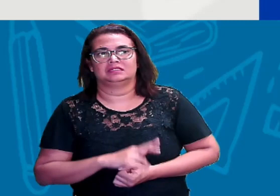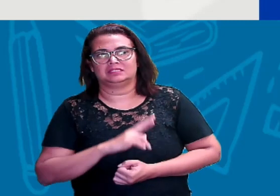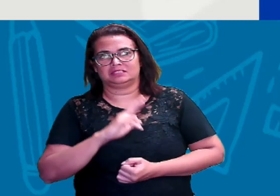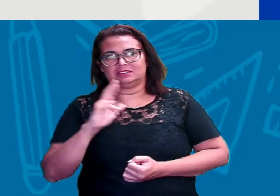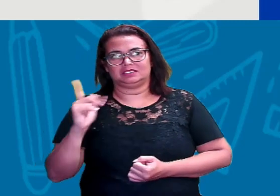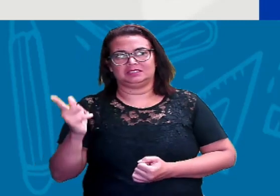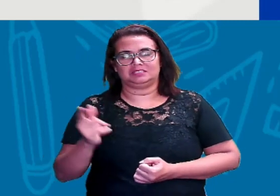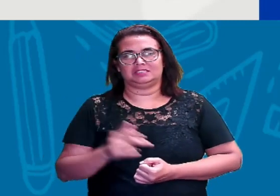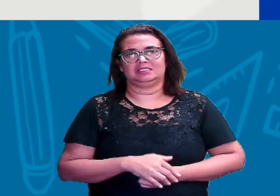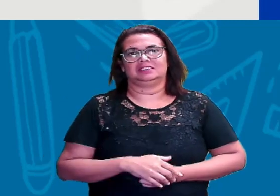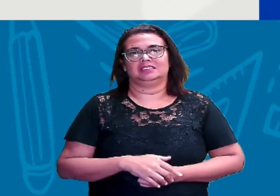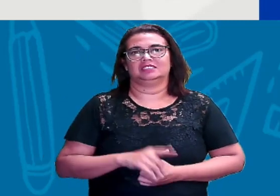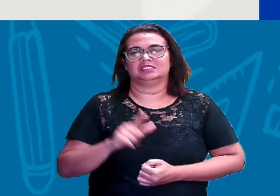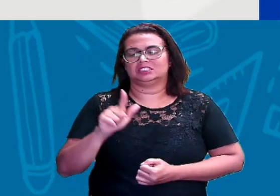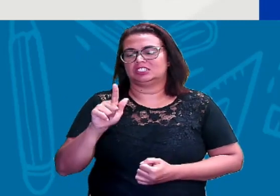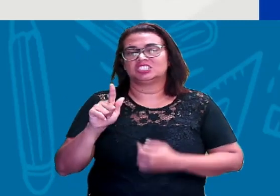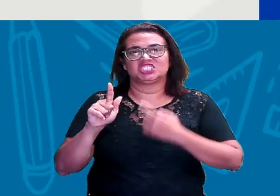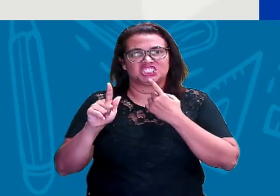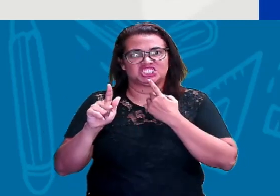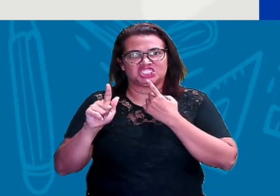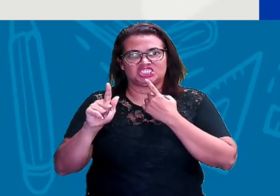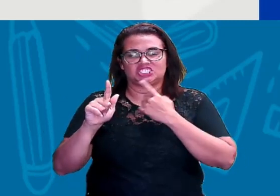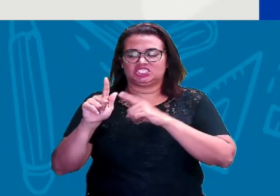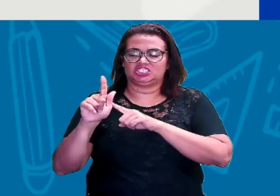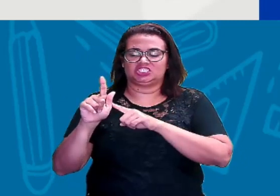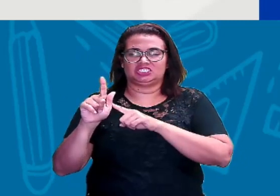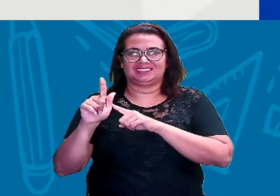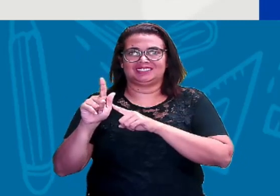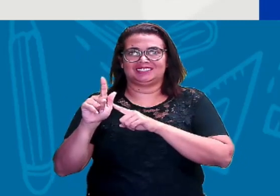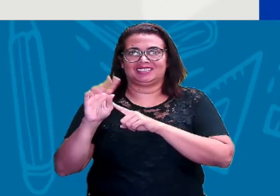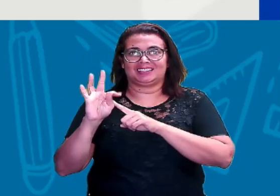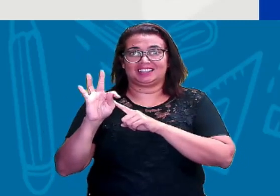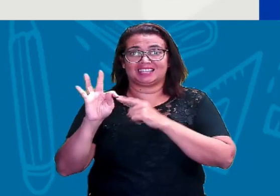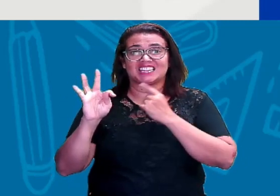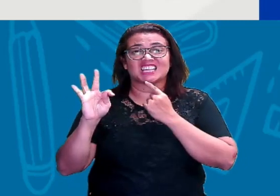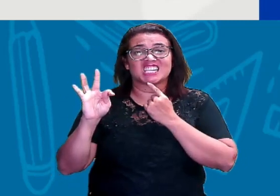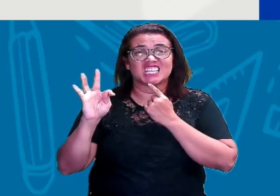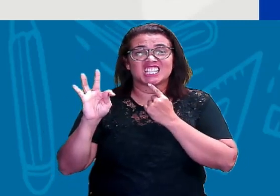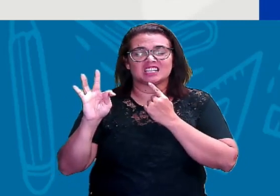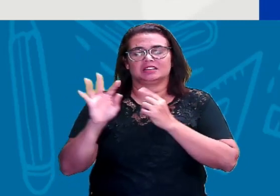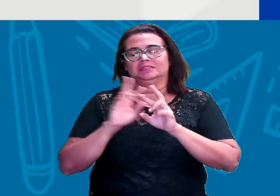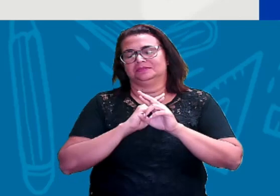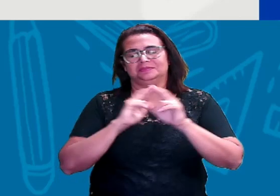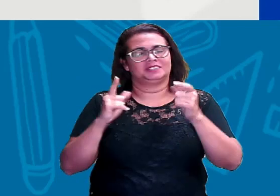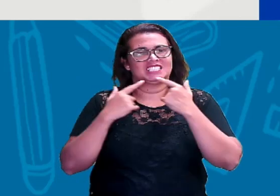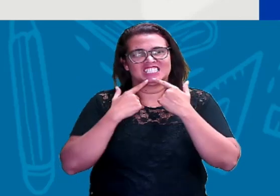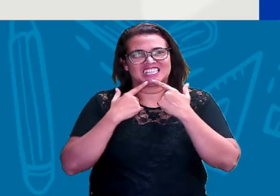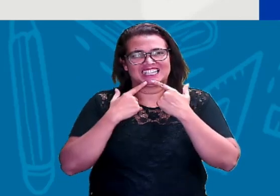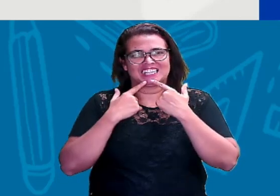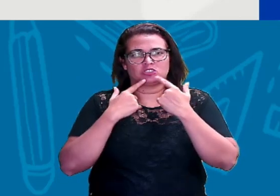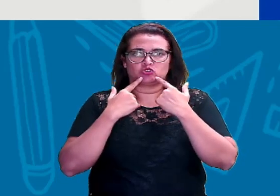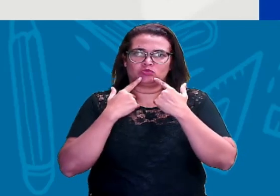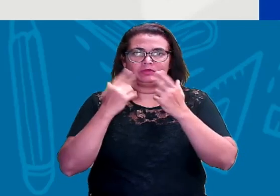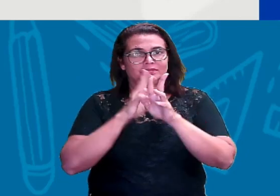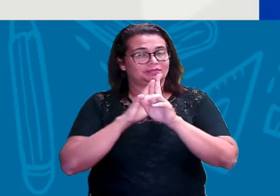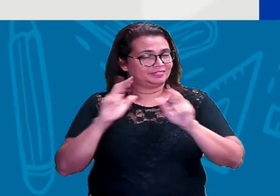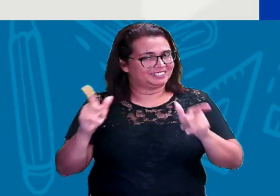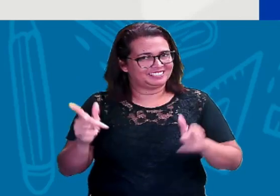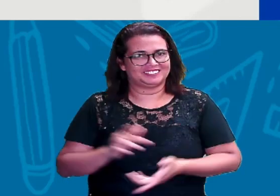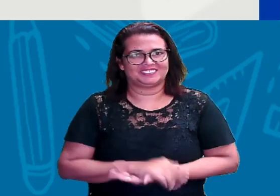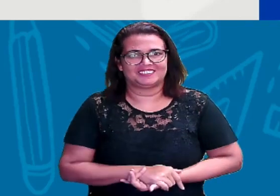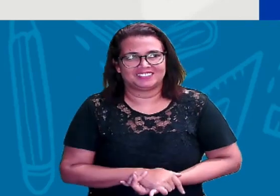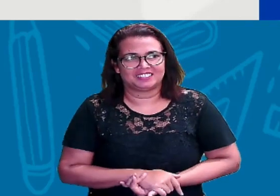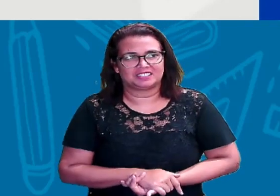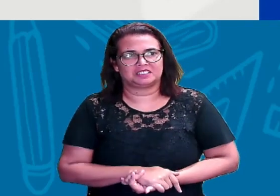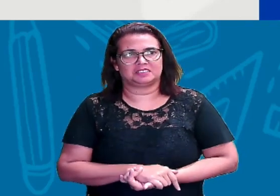G. Então, T eu uso TI, D eu uso DI e a letra G, aí sim, eu